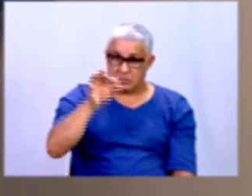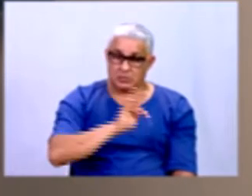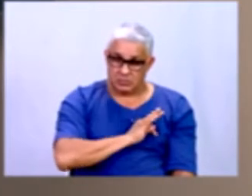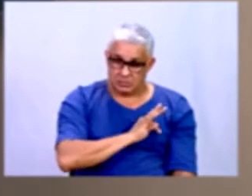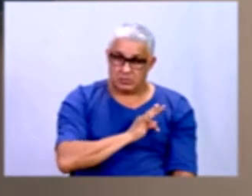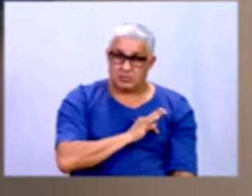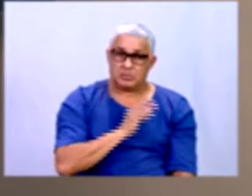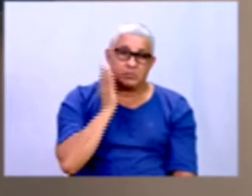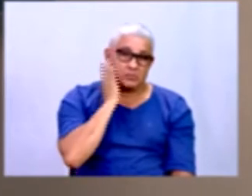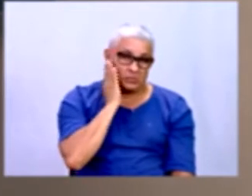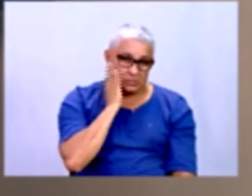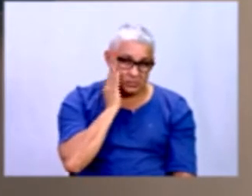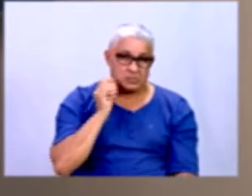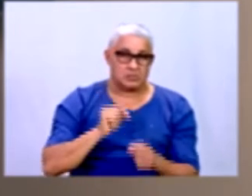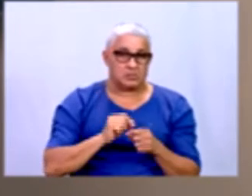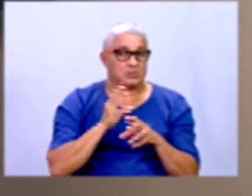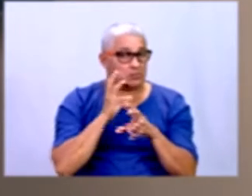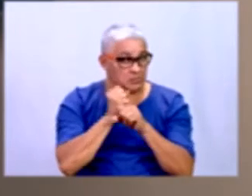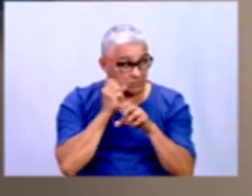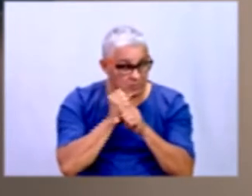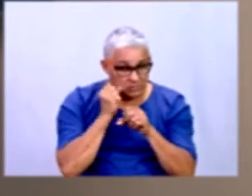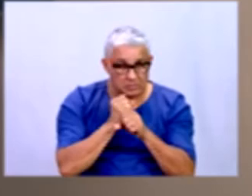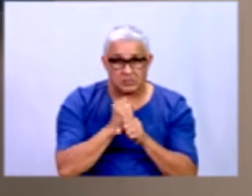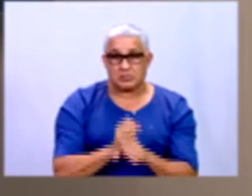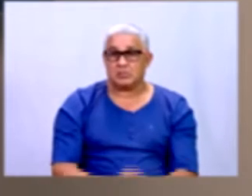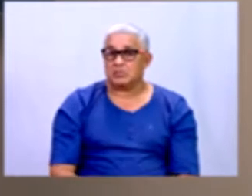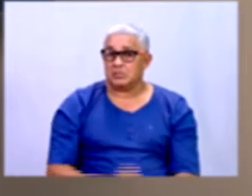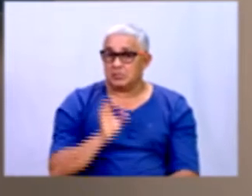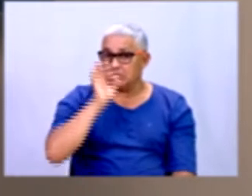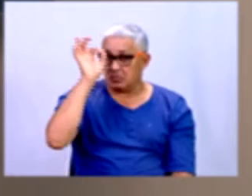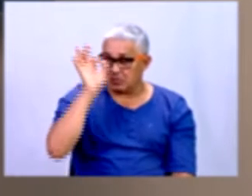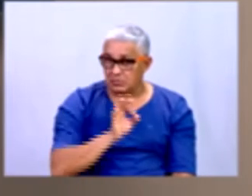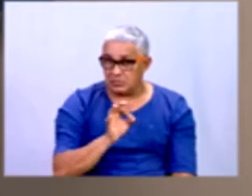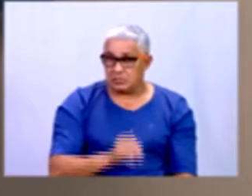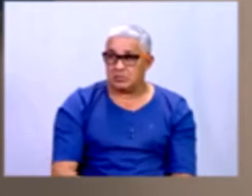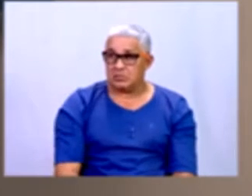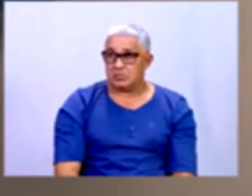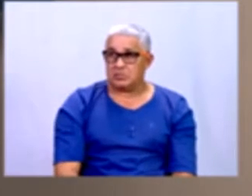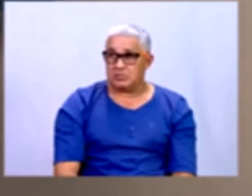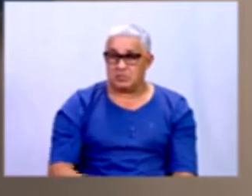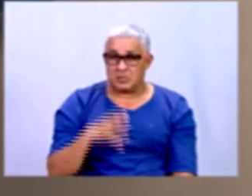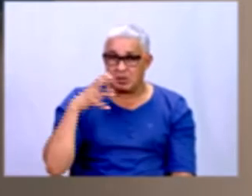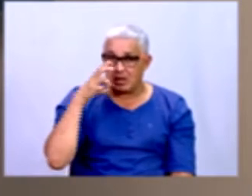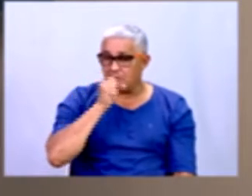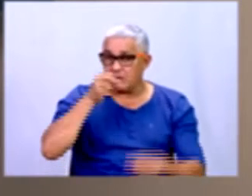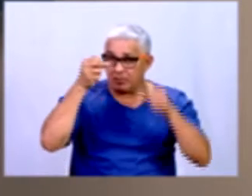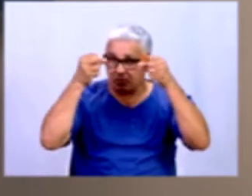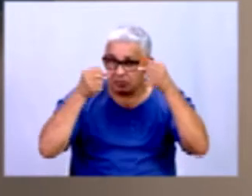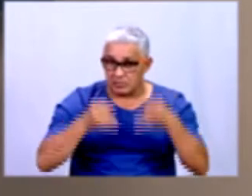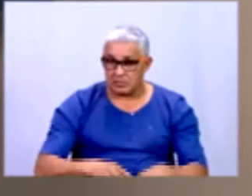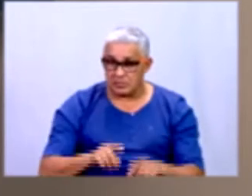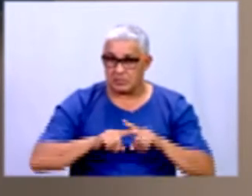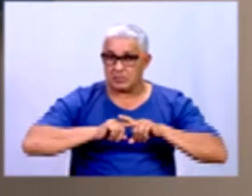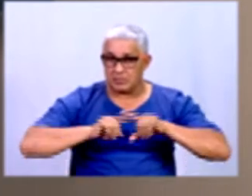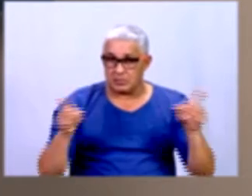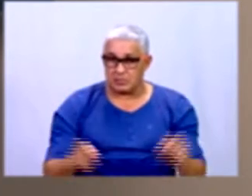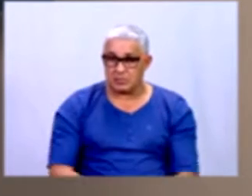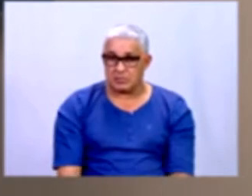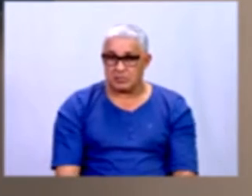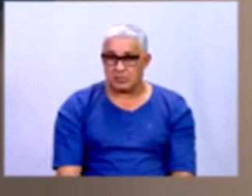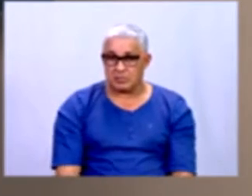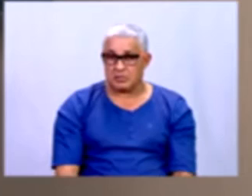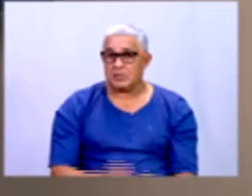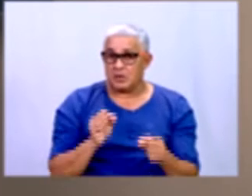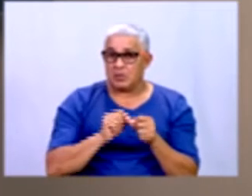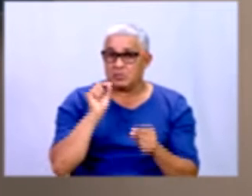sabem fazer, calcular a porcentagem. gente vai dar uma passada nisso aqui, mas querendo ou não, a gente